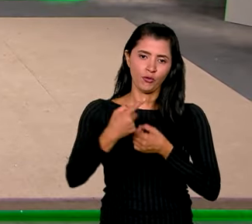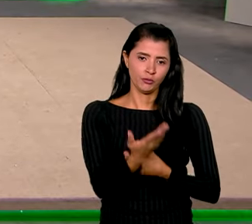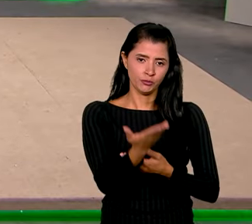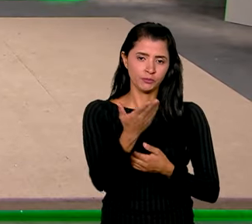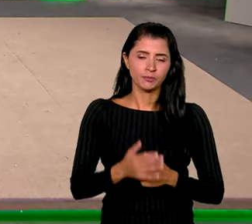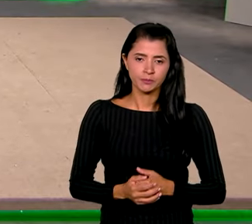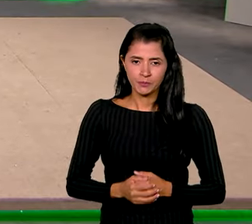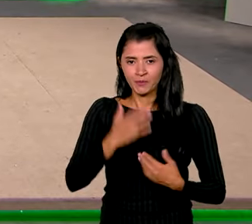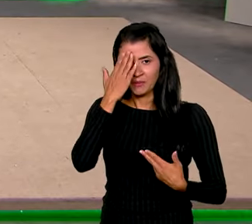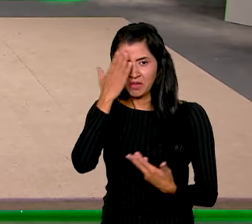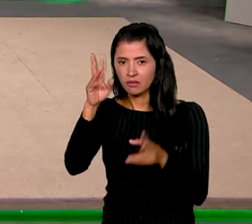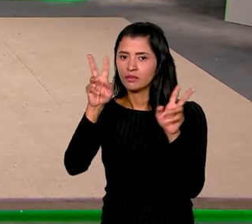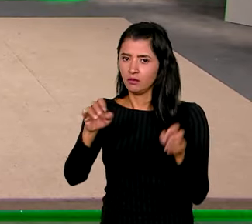Obrigada, Pablo. Pauta importantíssima.